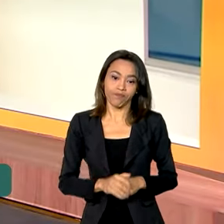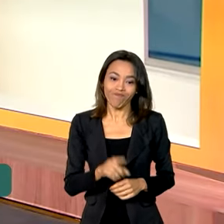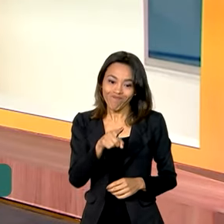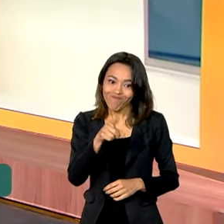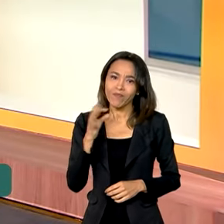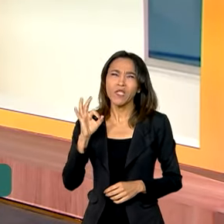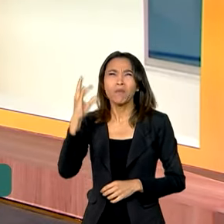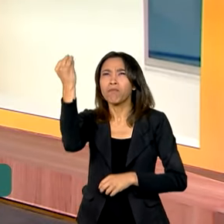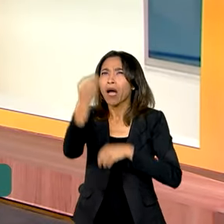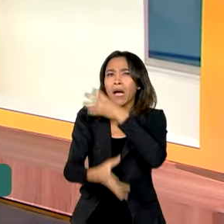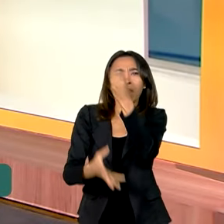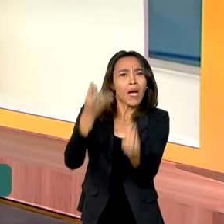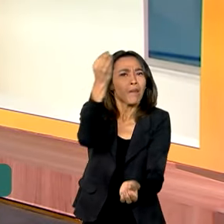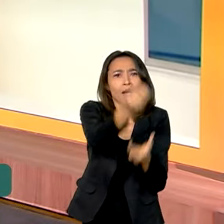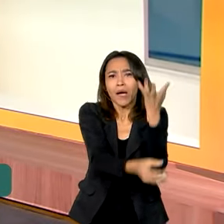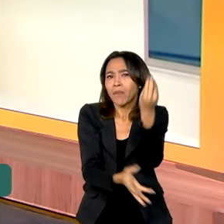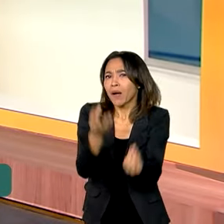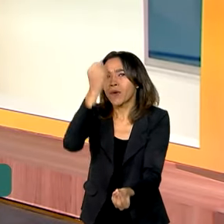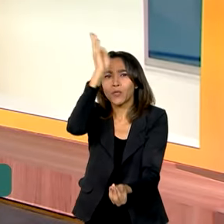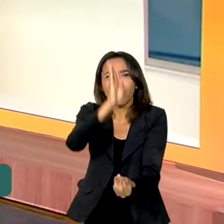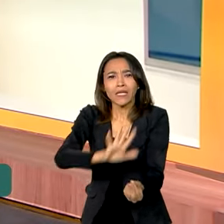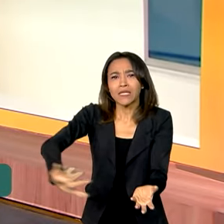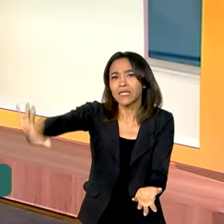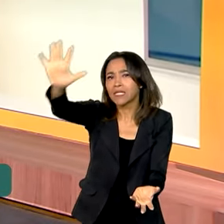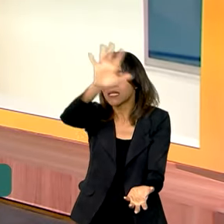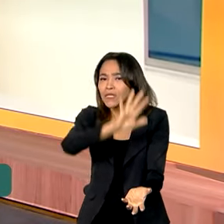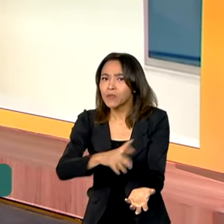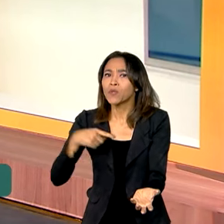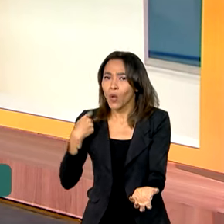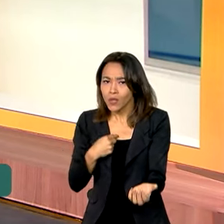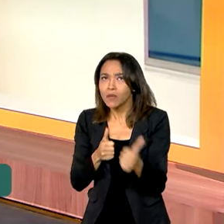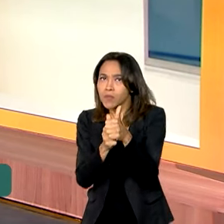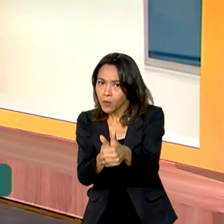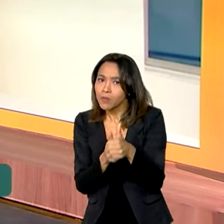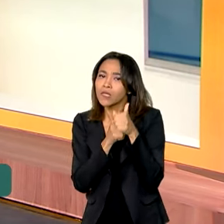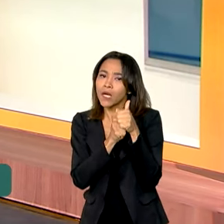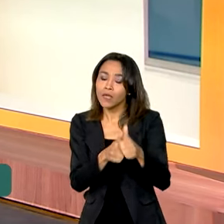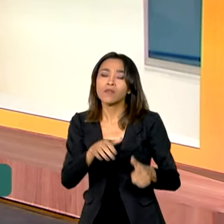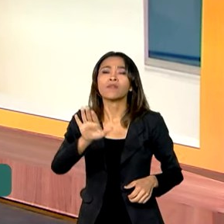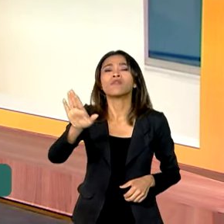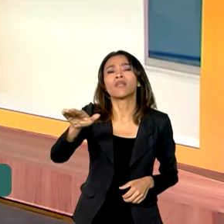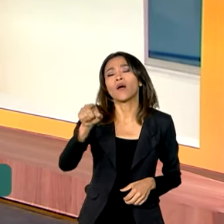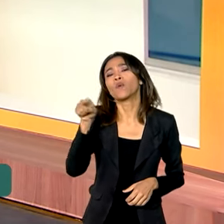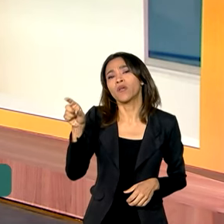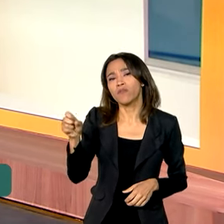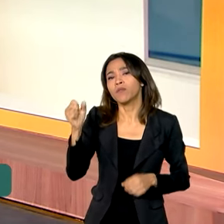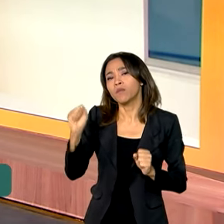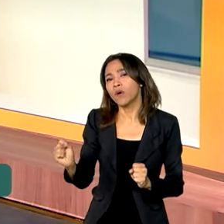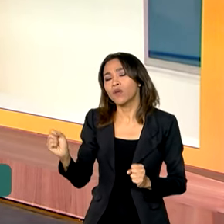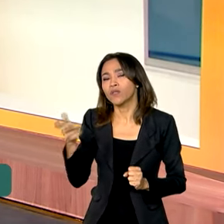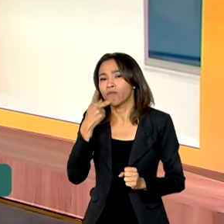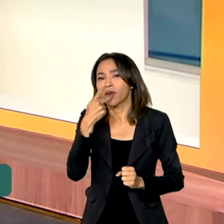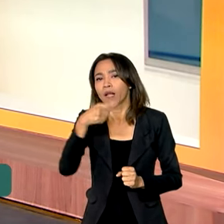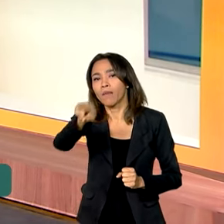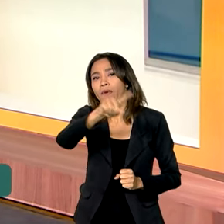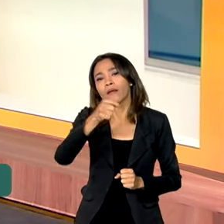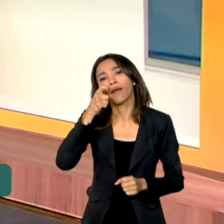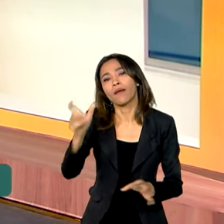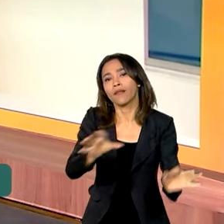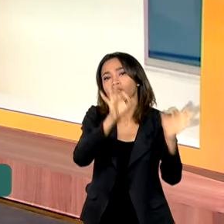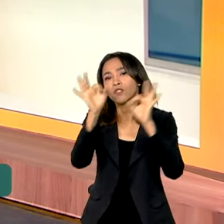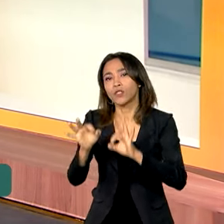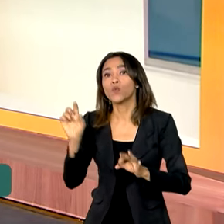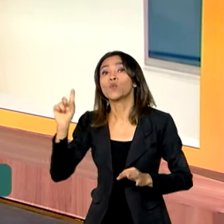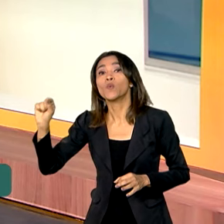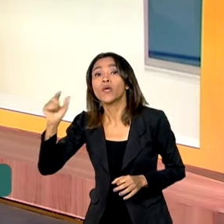vindo de todo o país, a gente tem acompanhado isso. O que o senhor pode dizer para o telespectador que está nos acompanhando? O que as